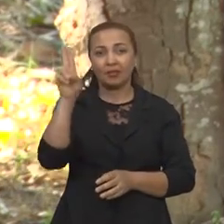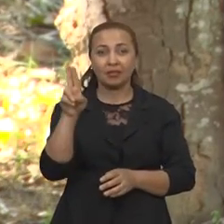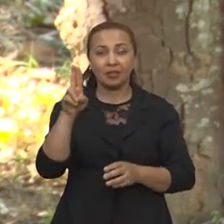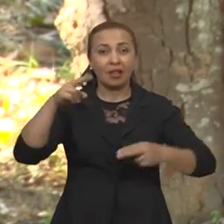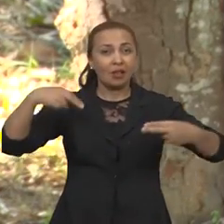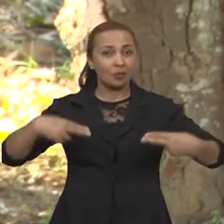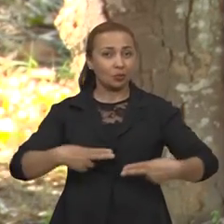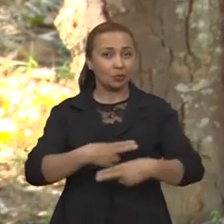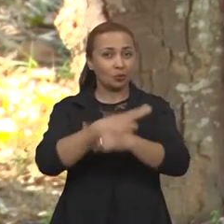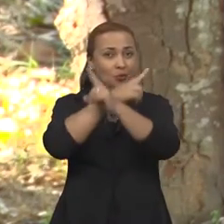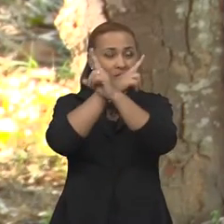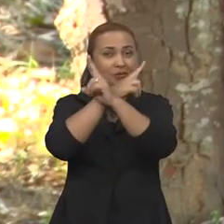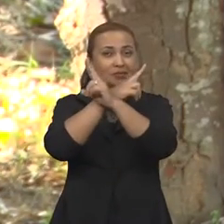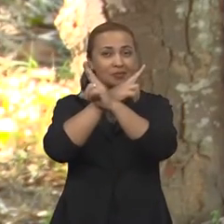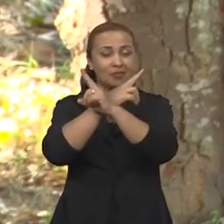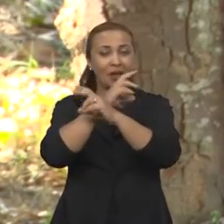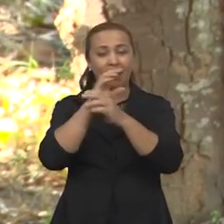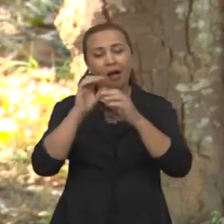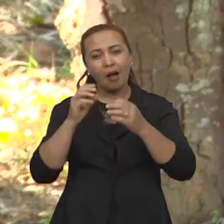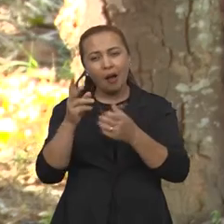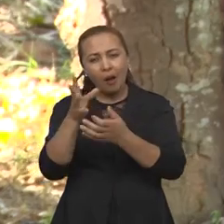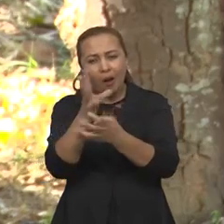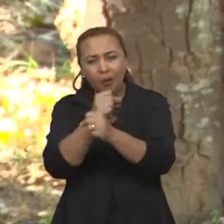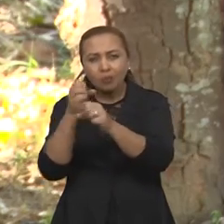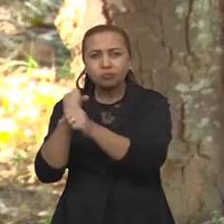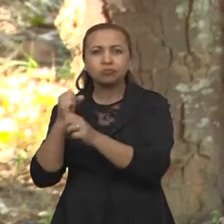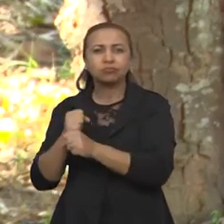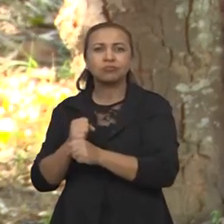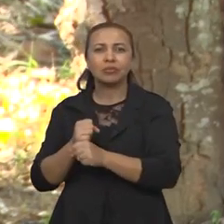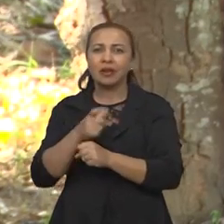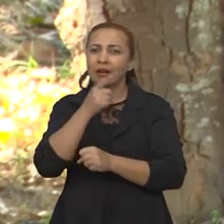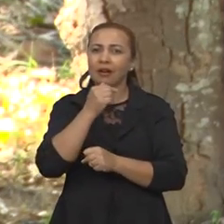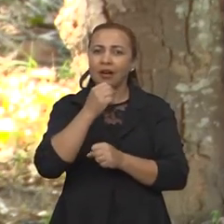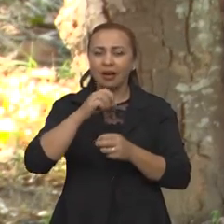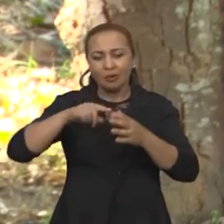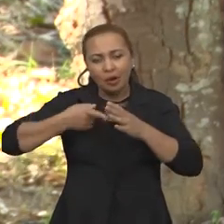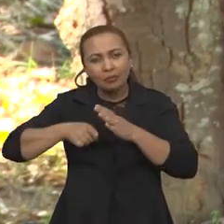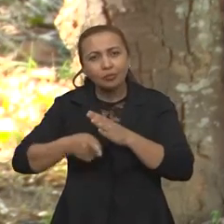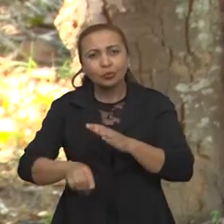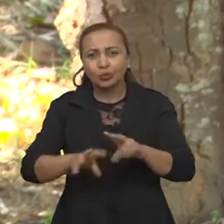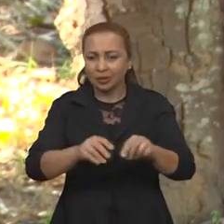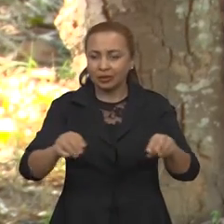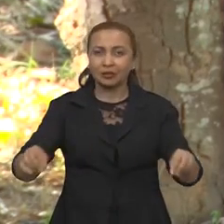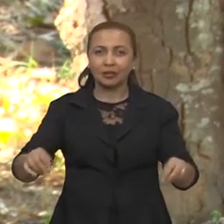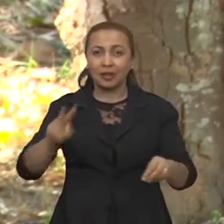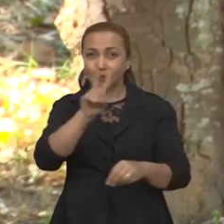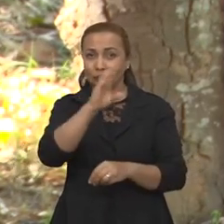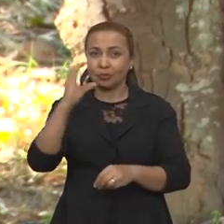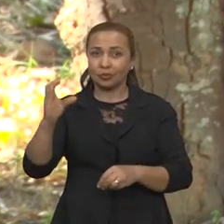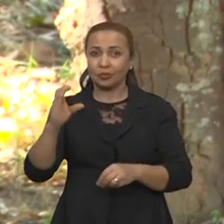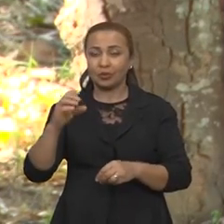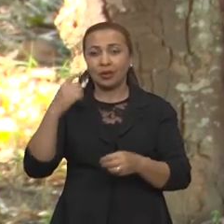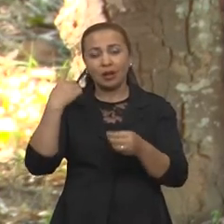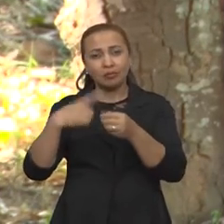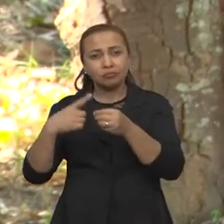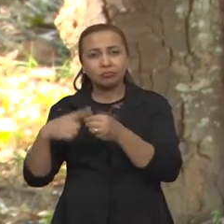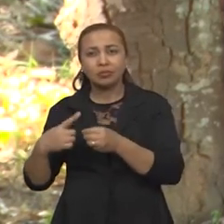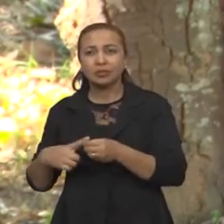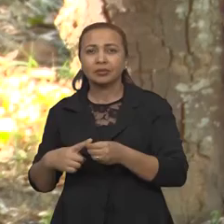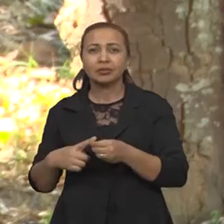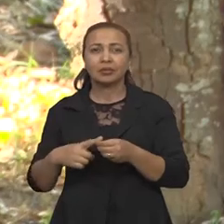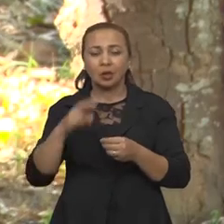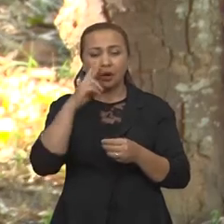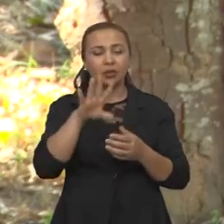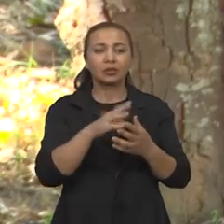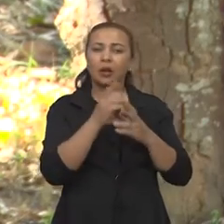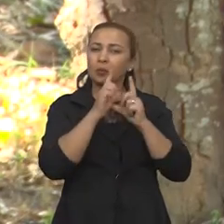Estadual do Sudoeste da Bahia mapearam as águas subterrâneas de Vitória da Conquista, registrando alguns poços da zona urbana e